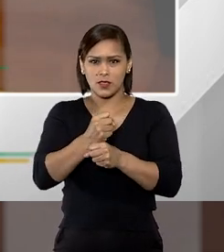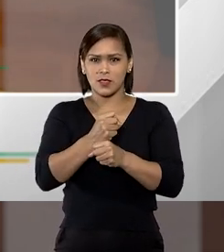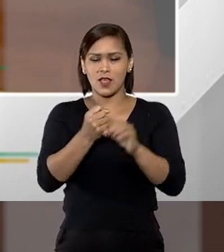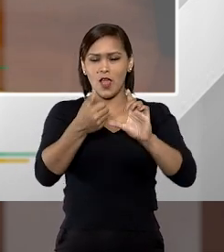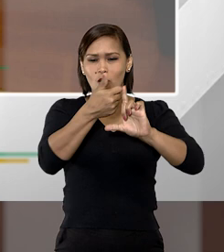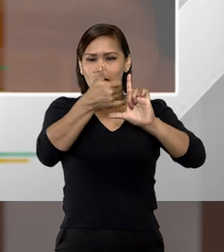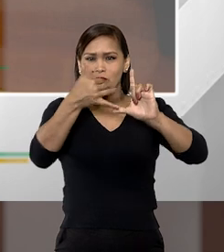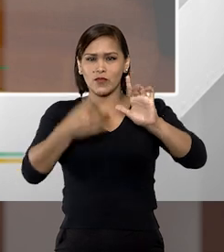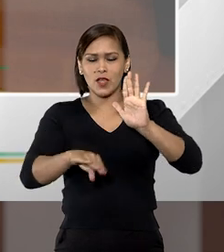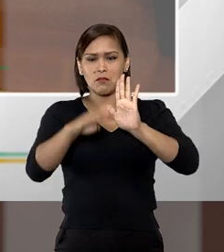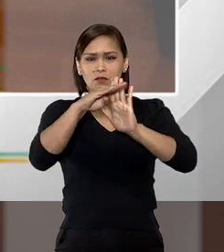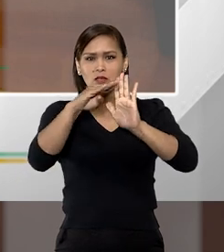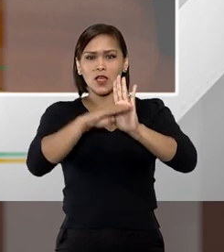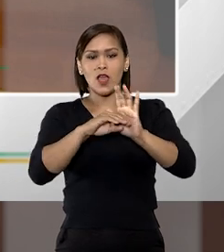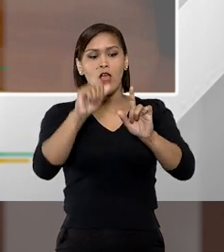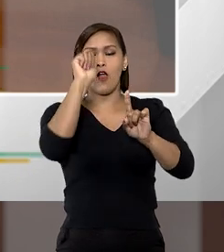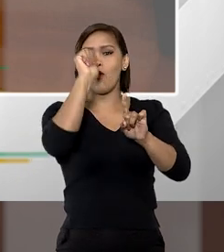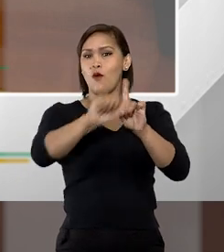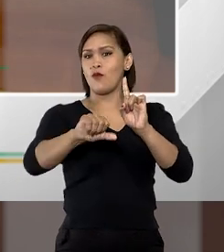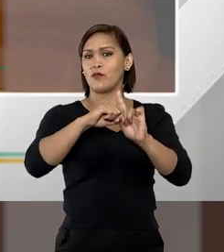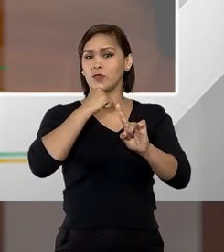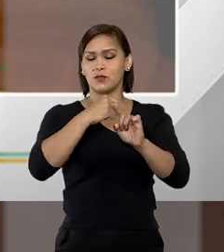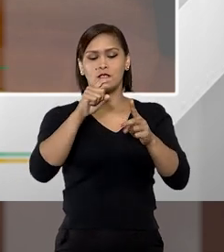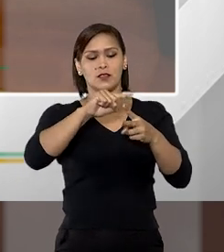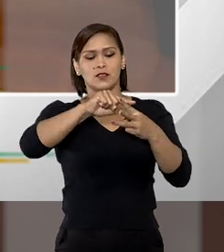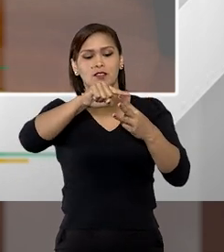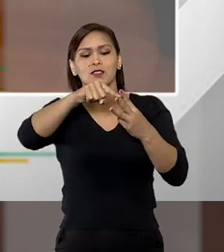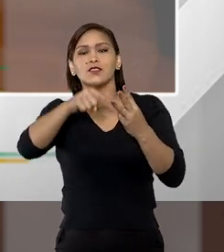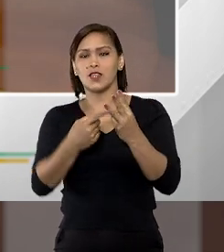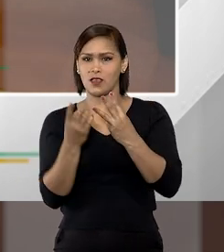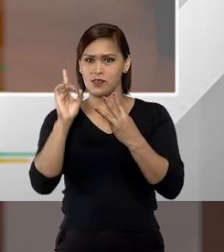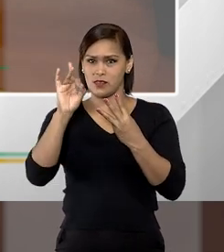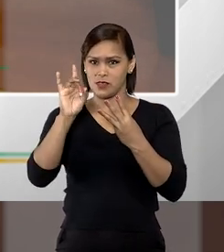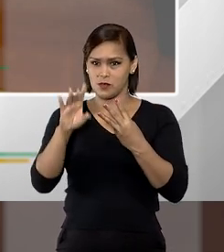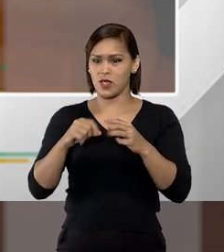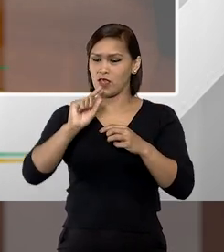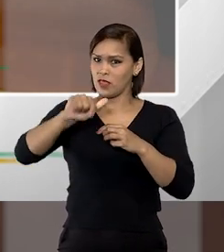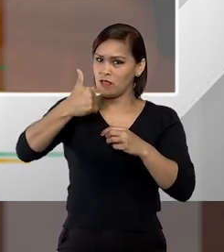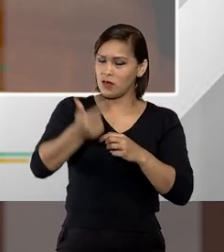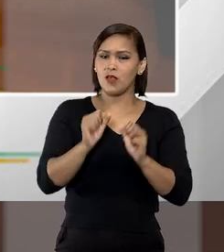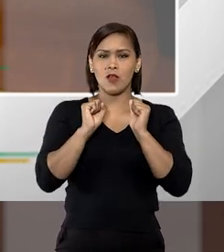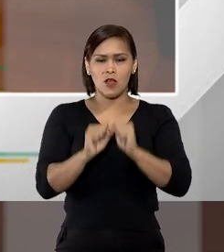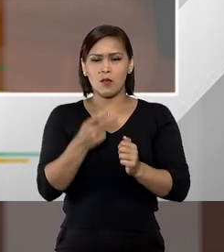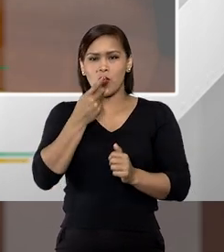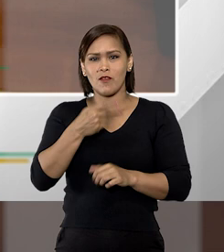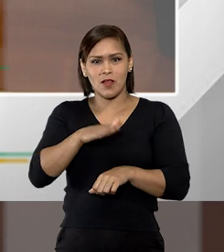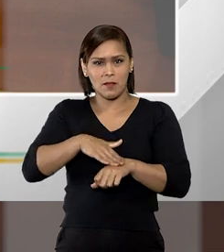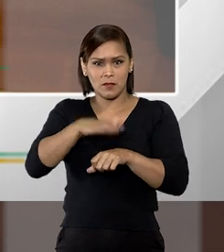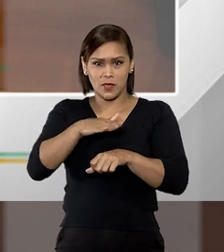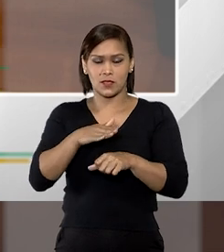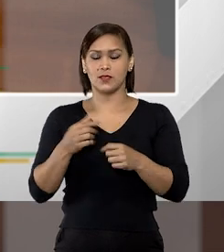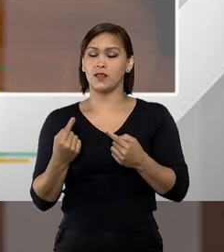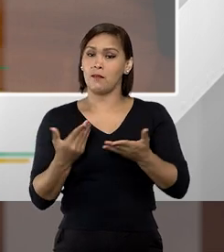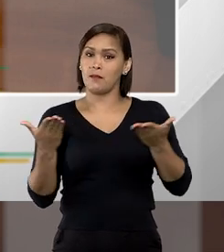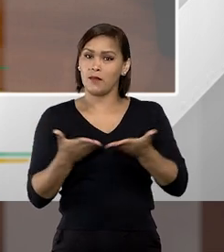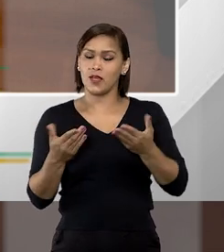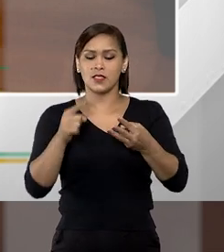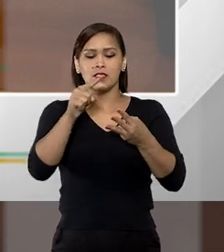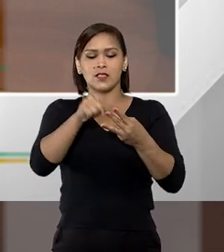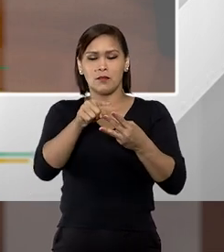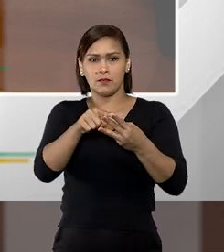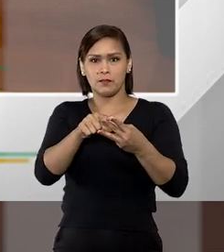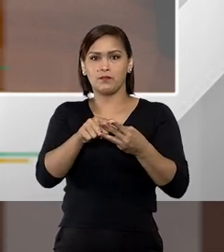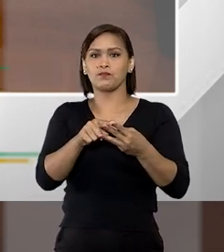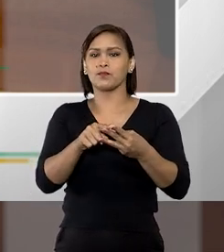critério para o feminicídio três situações específicas, que depois a gente pode até falar um pouquinho mais, né? Mas as condições